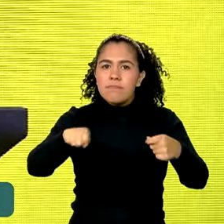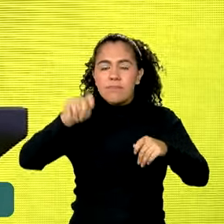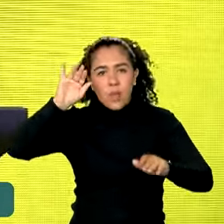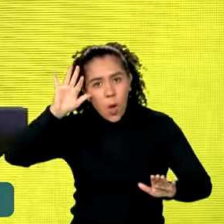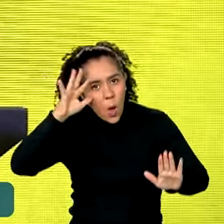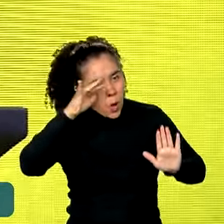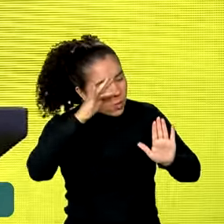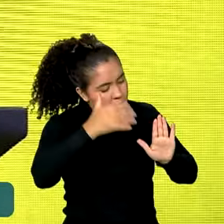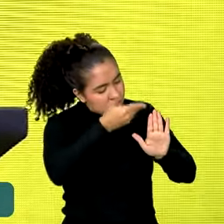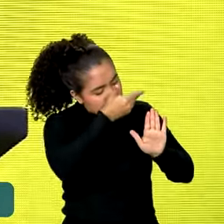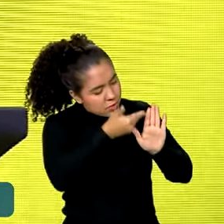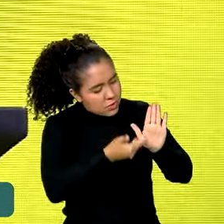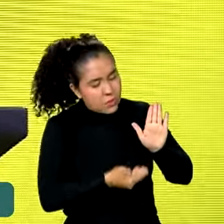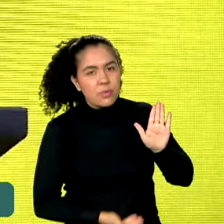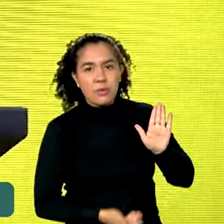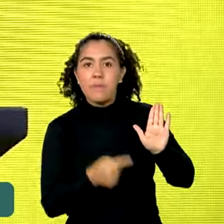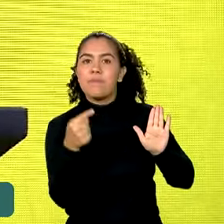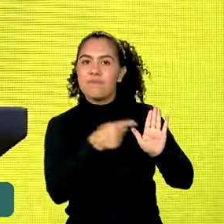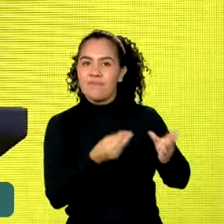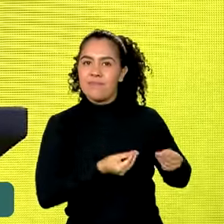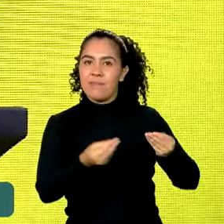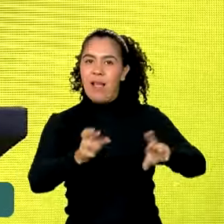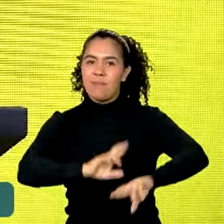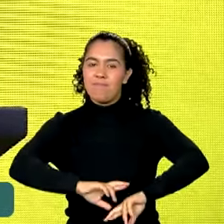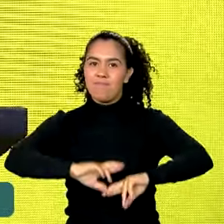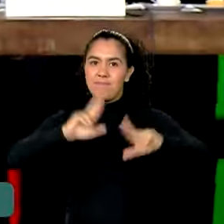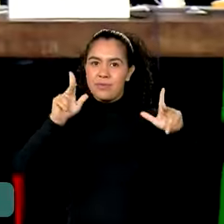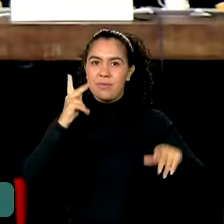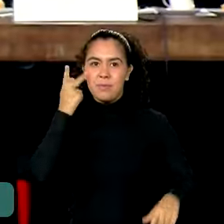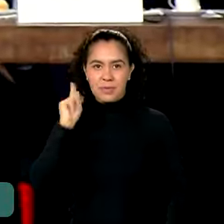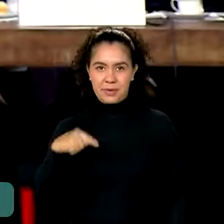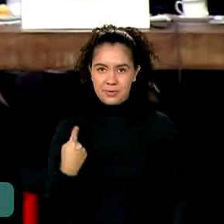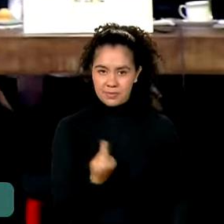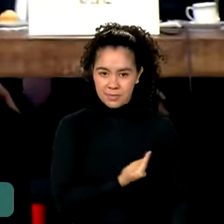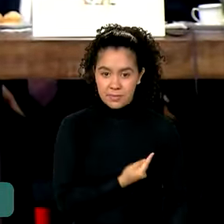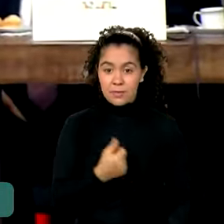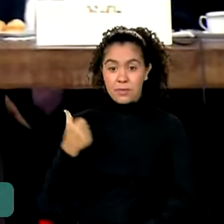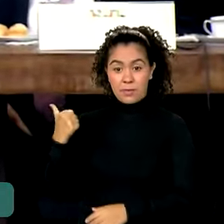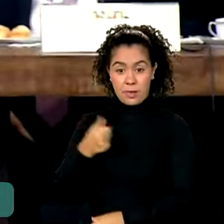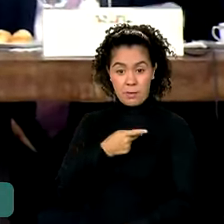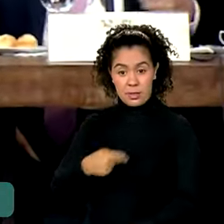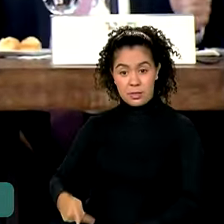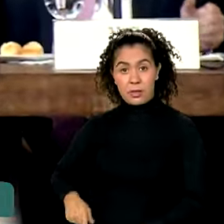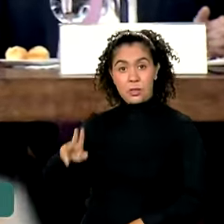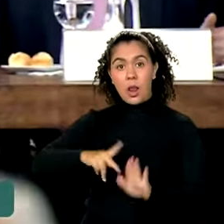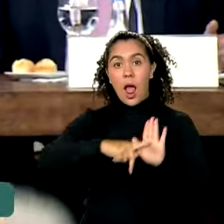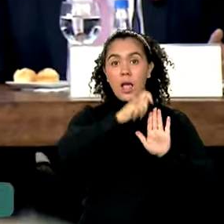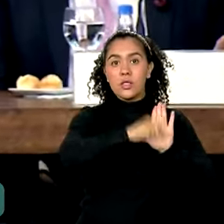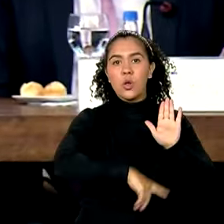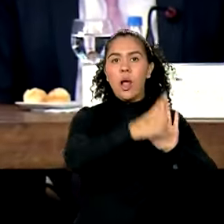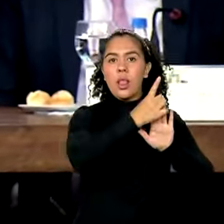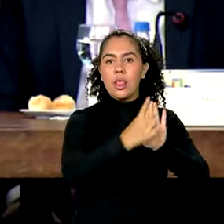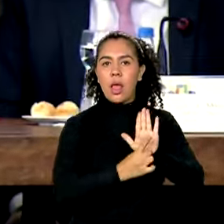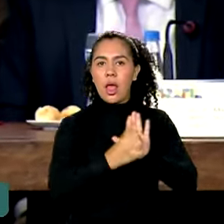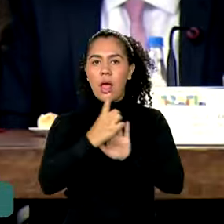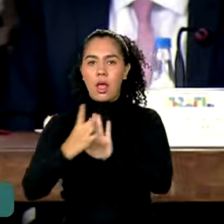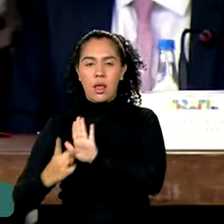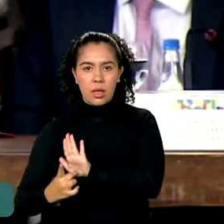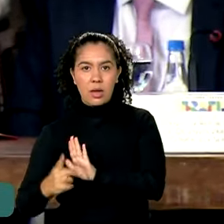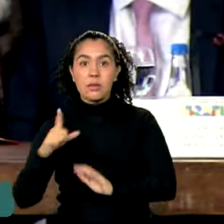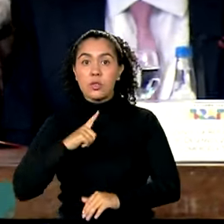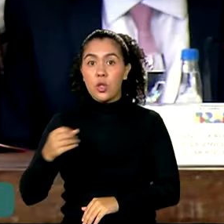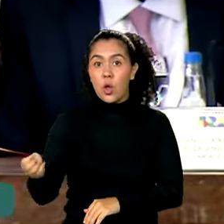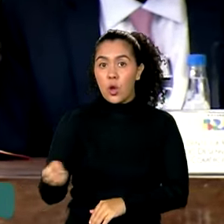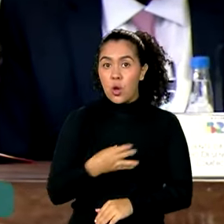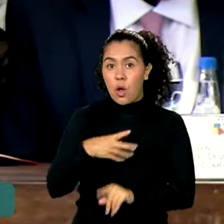nosso marco regulatório, que isso vai fazer uma grande diferença para nós. Lula assinou ainda decretos, o que designa novos membros do